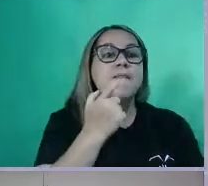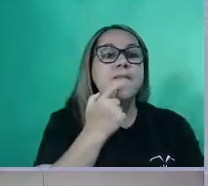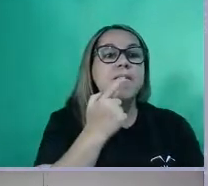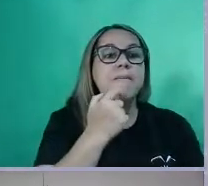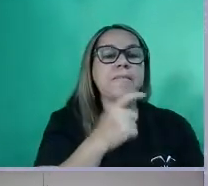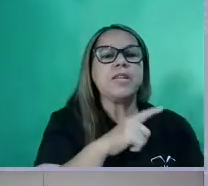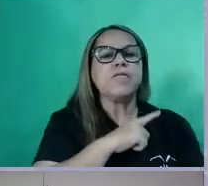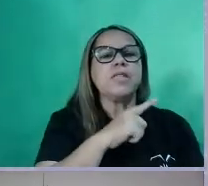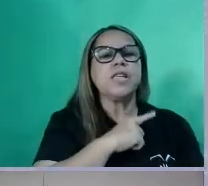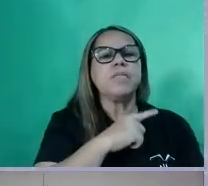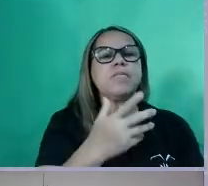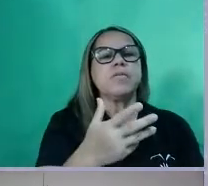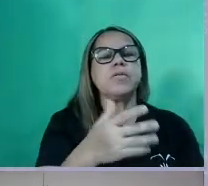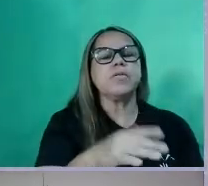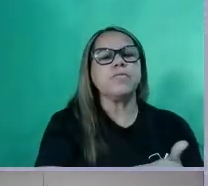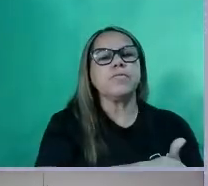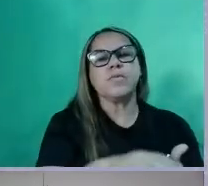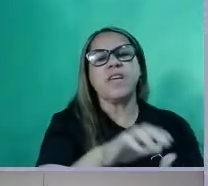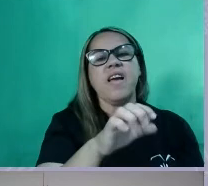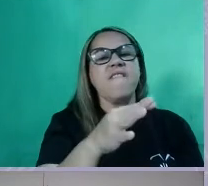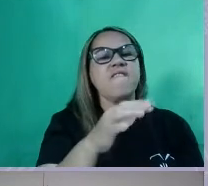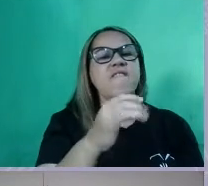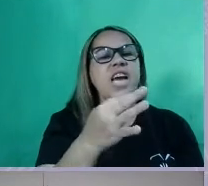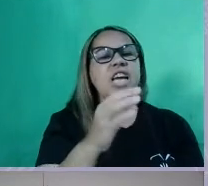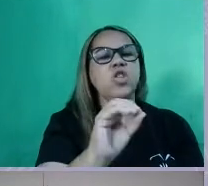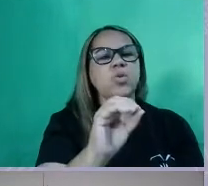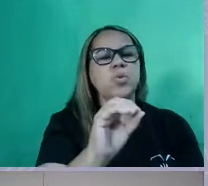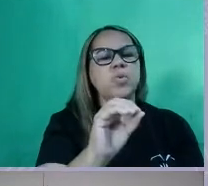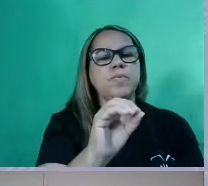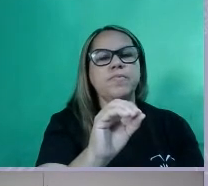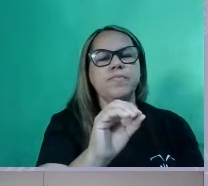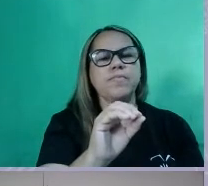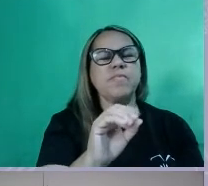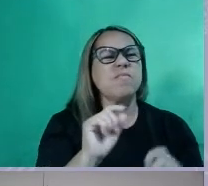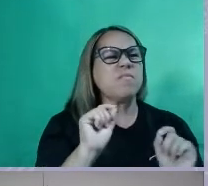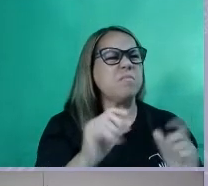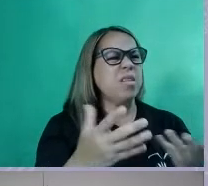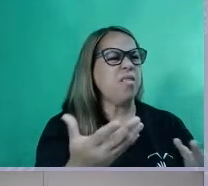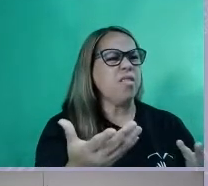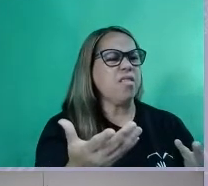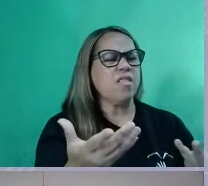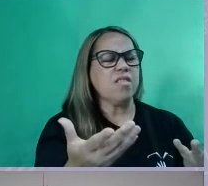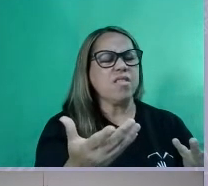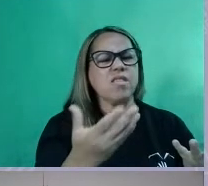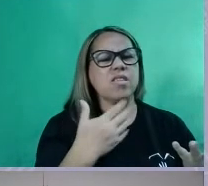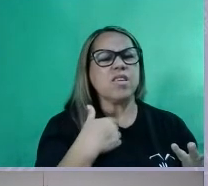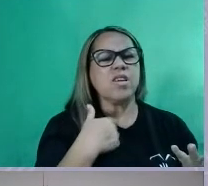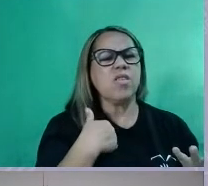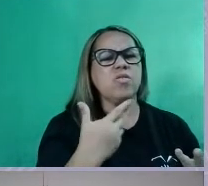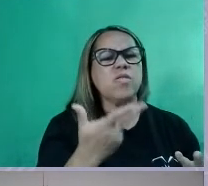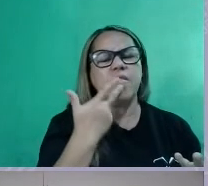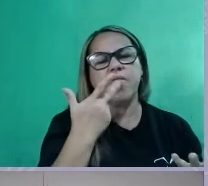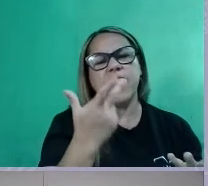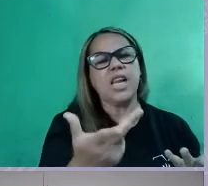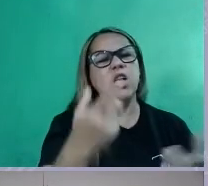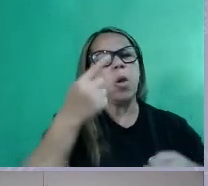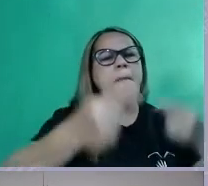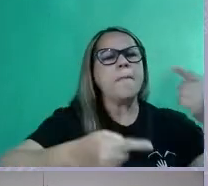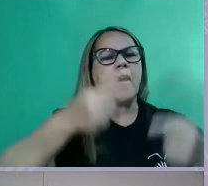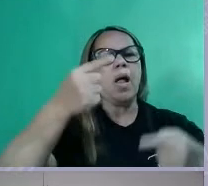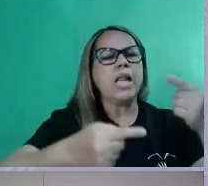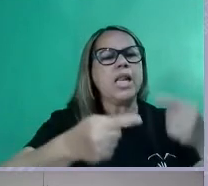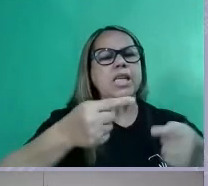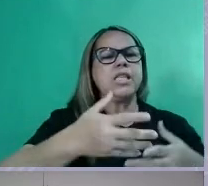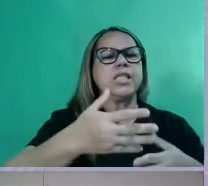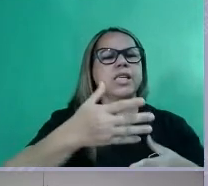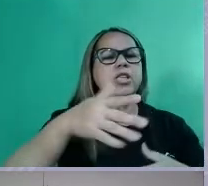nós temos o efeito, tá certo? Para que é que eu estou dizendo que políticas públicas na área